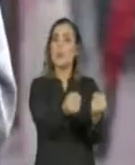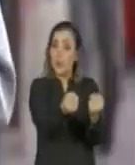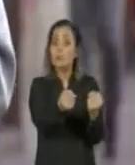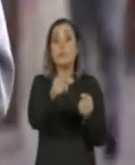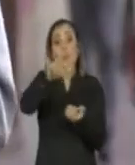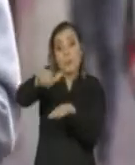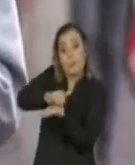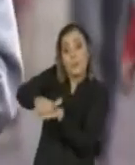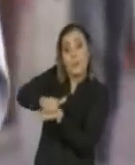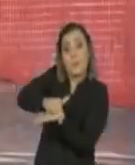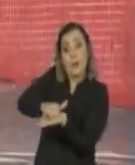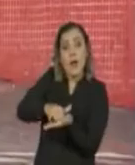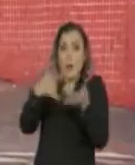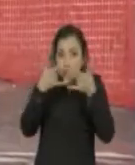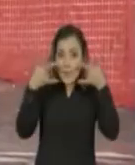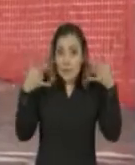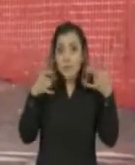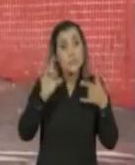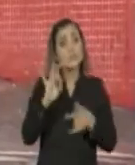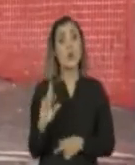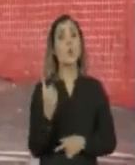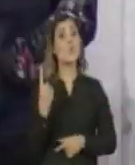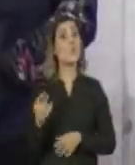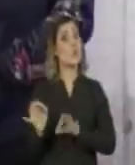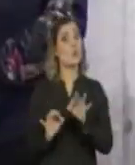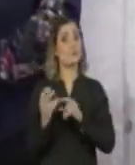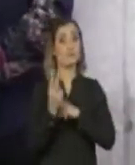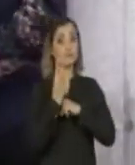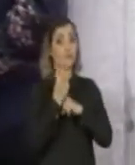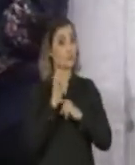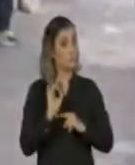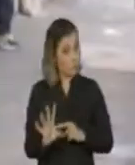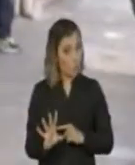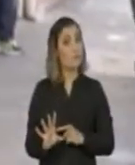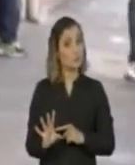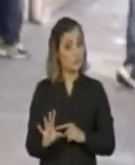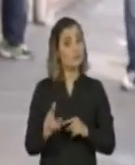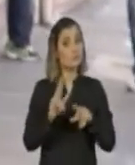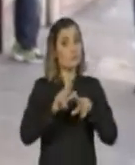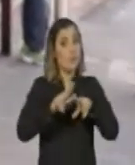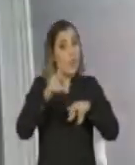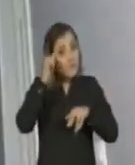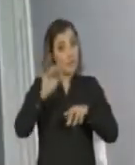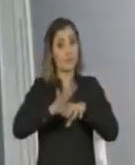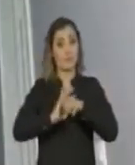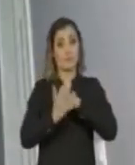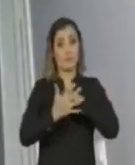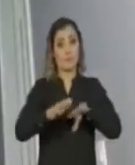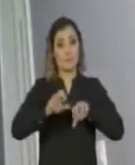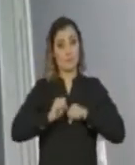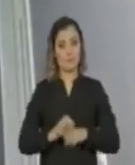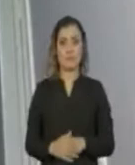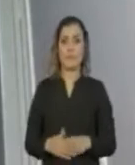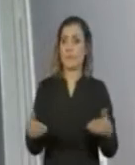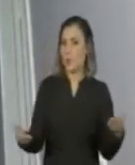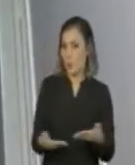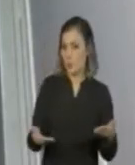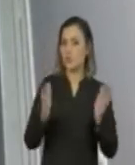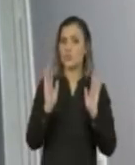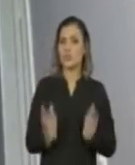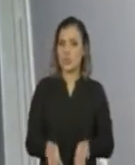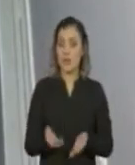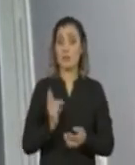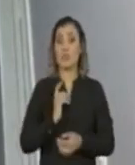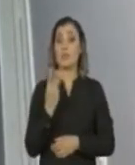lembre, a máscara é só uma das medidas necessárias para o enfrentamento do coronavírus. Nós temos hoje três